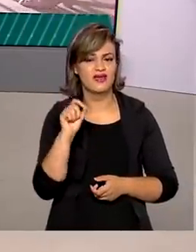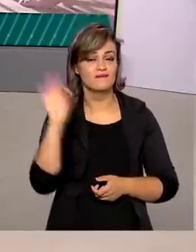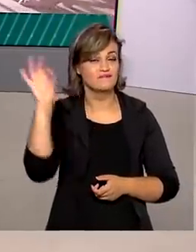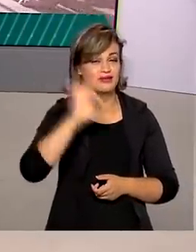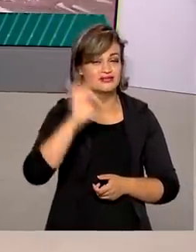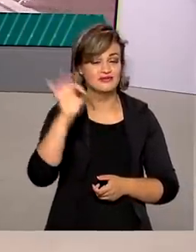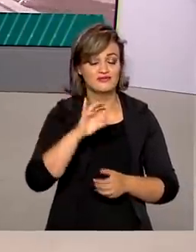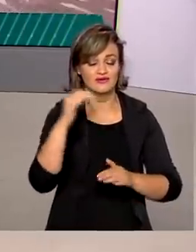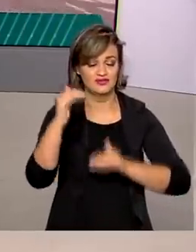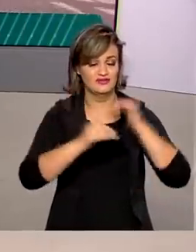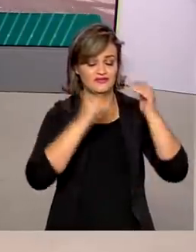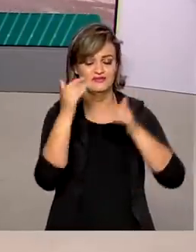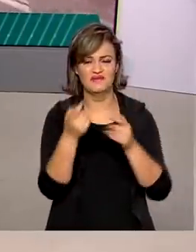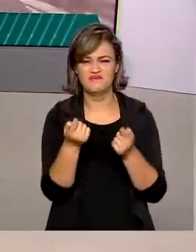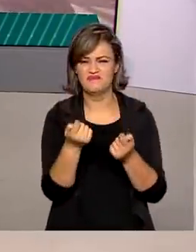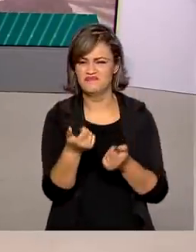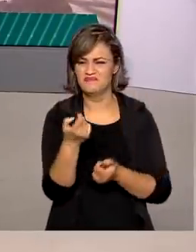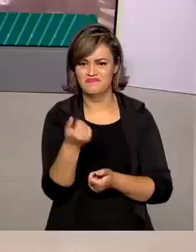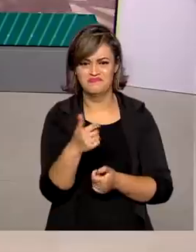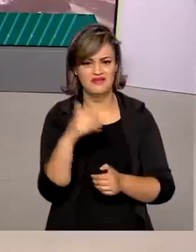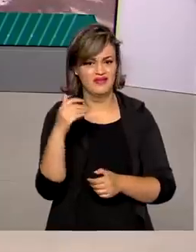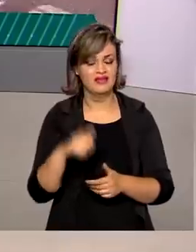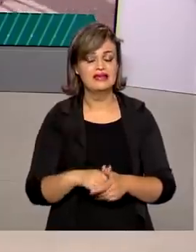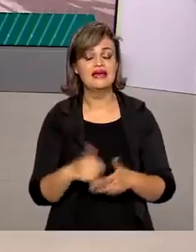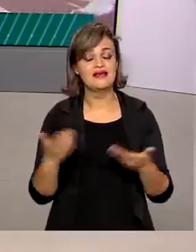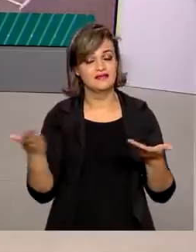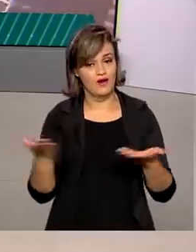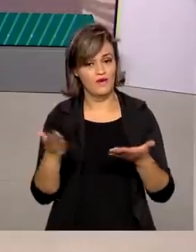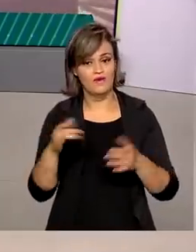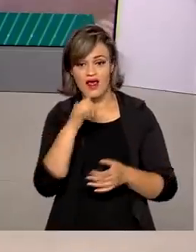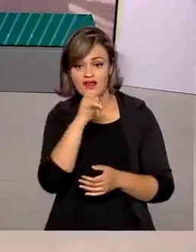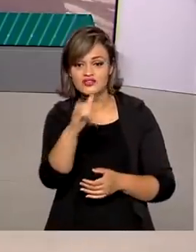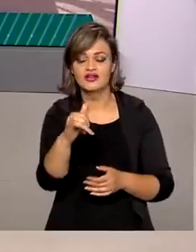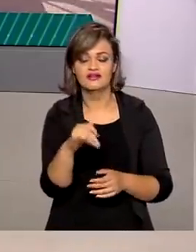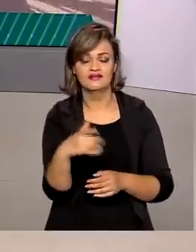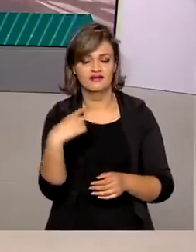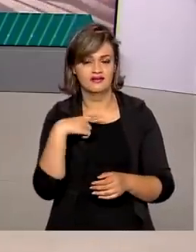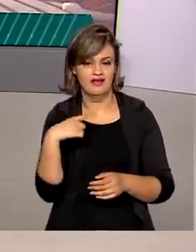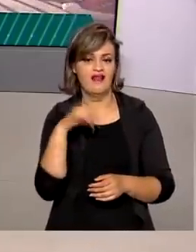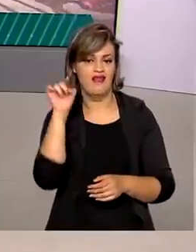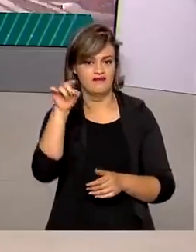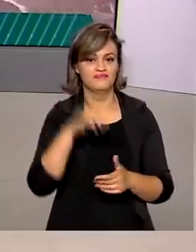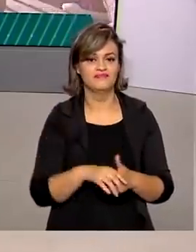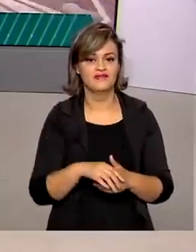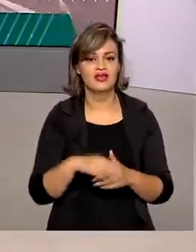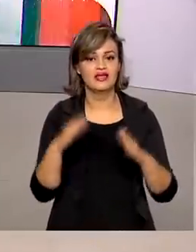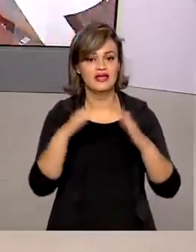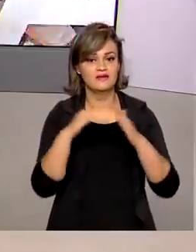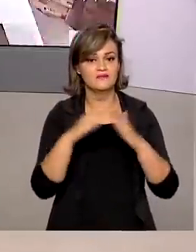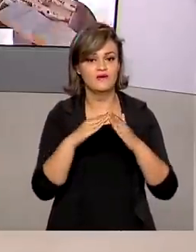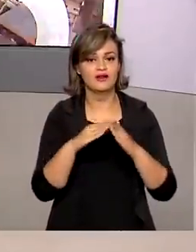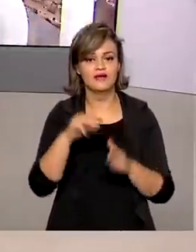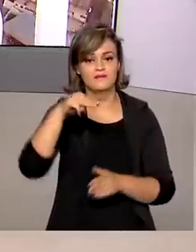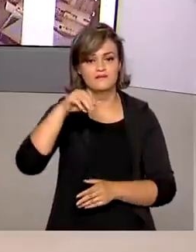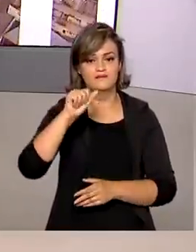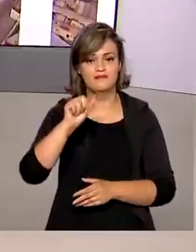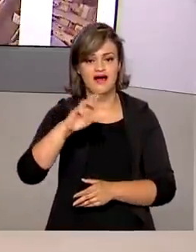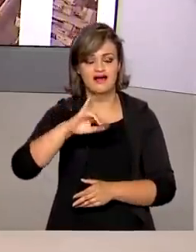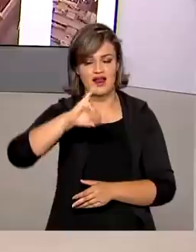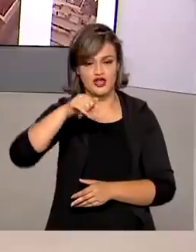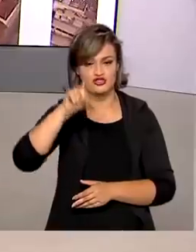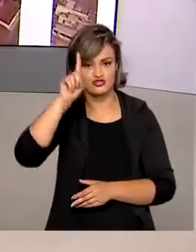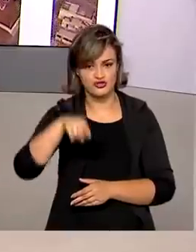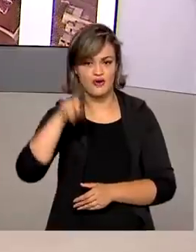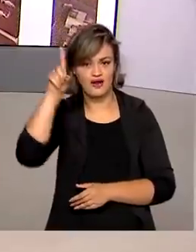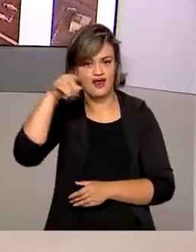baixos de desenvolvimento humano do país, também está recebendo energia elétrica. Moradores do arquipélago de Marajó, no Pará, vão